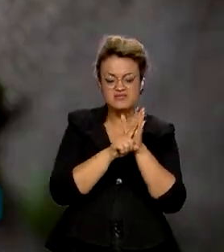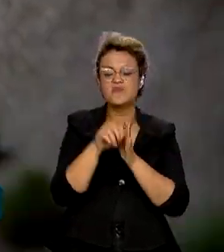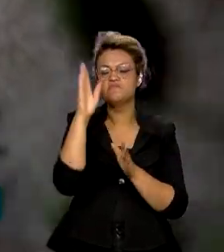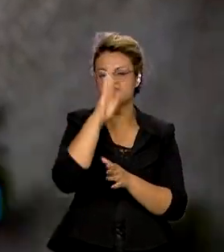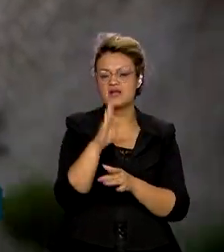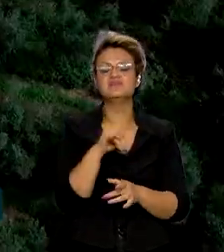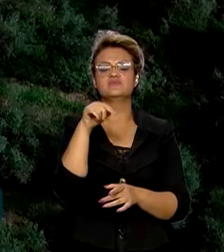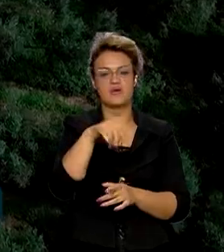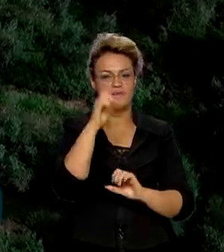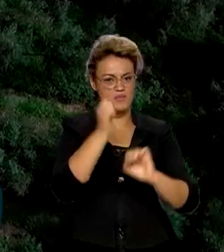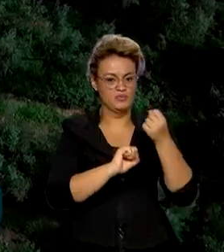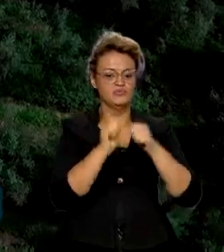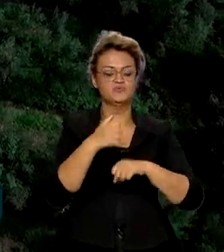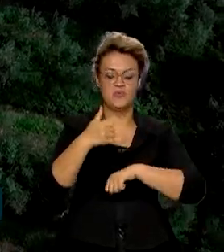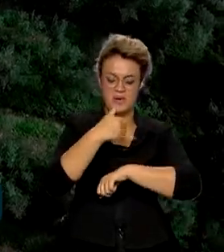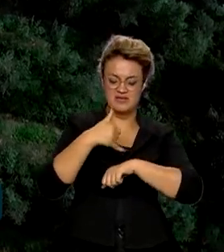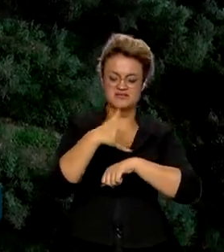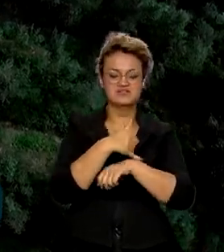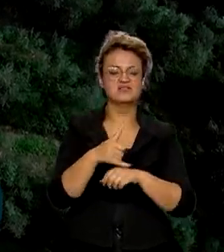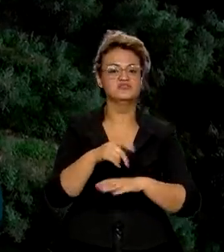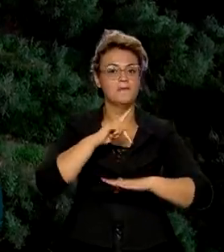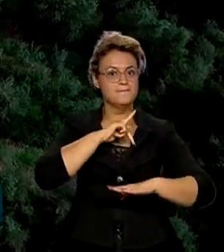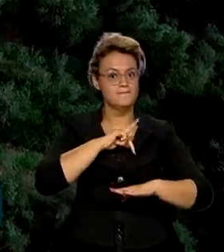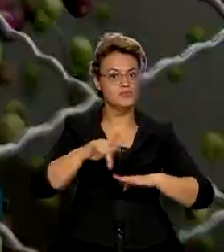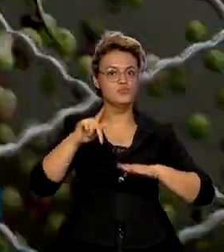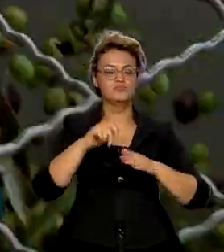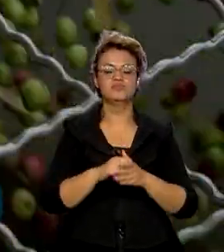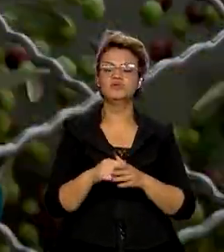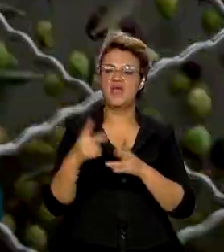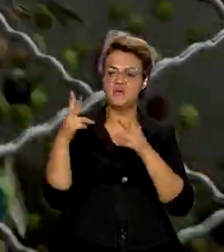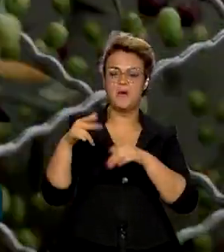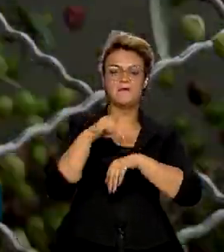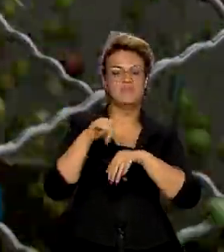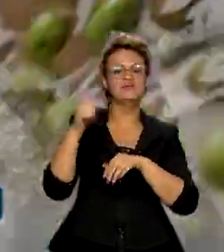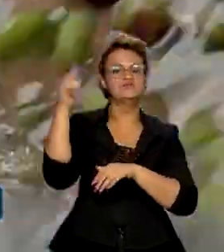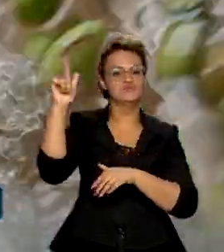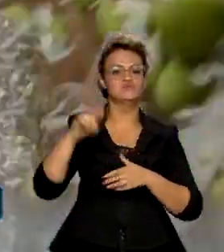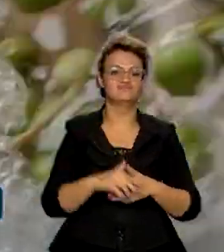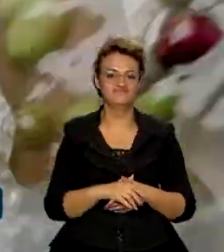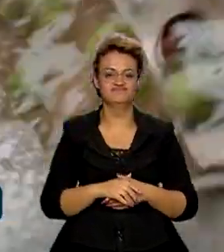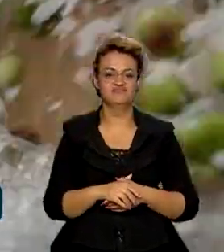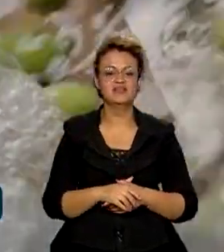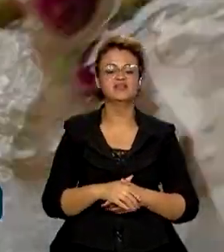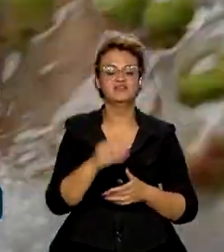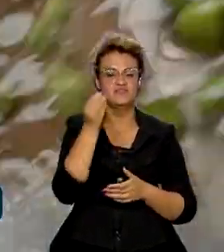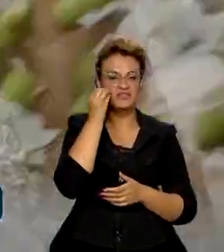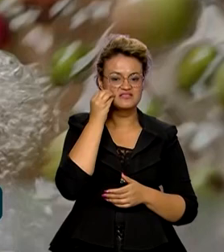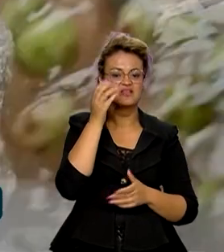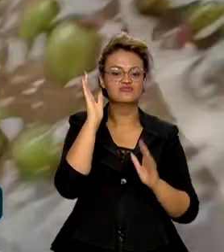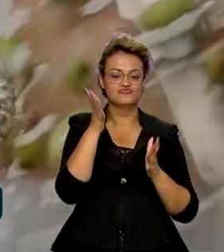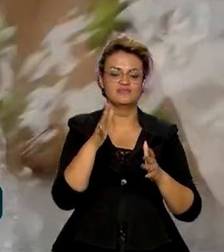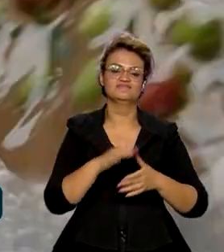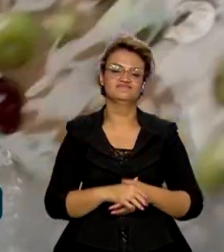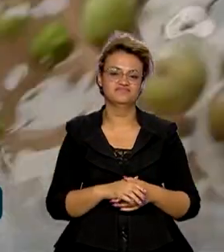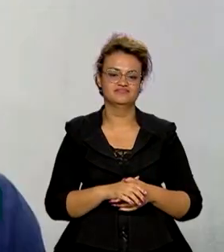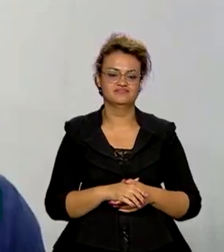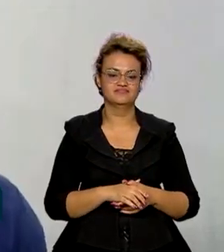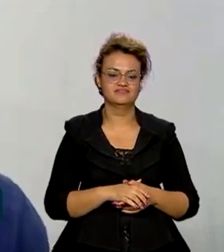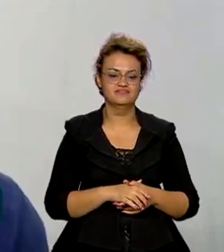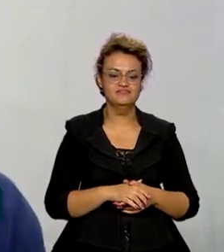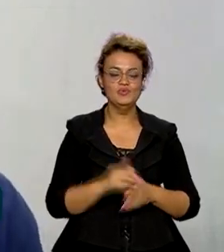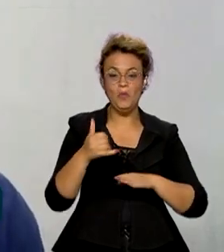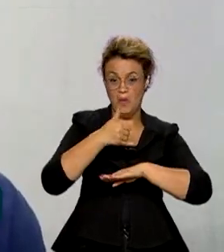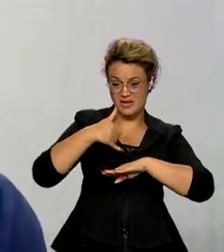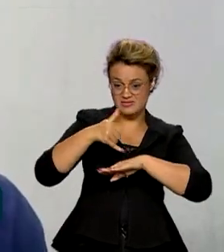produz azeites de oliva com padrão internacional de qualidade, atestado por cientistas. O azeite